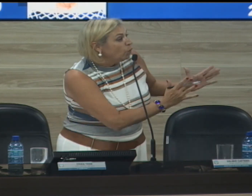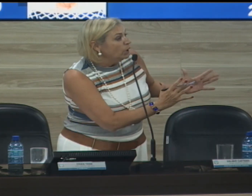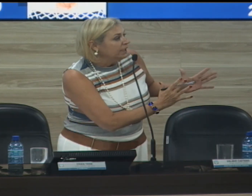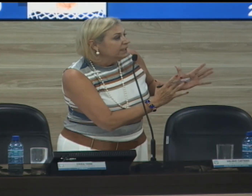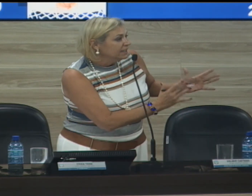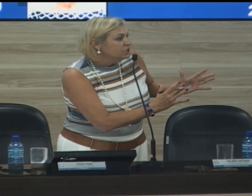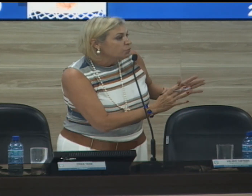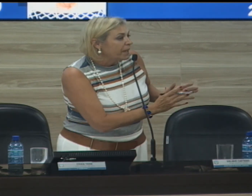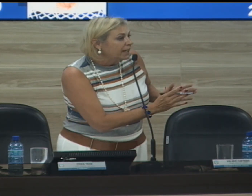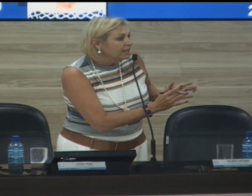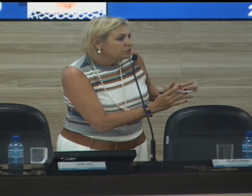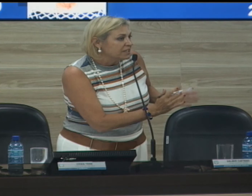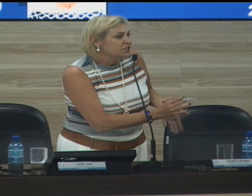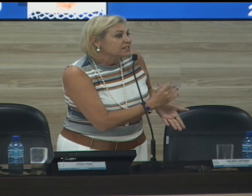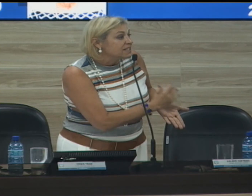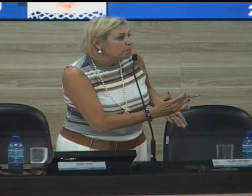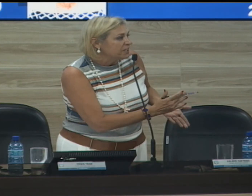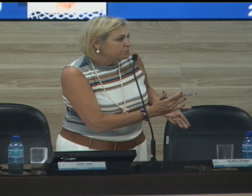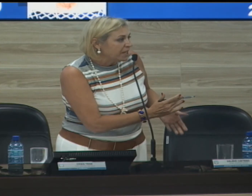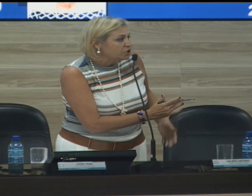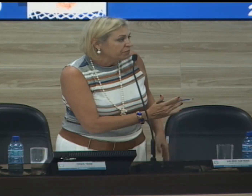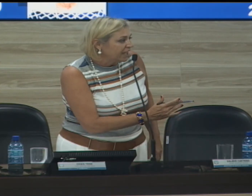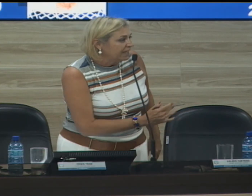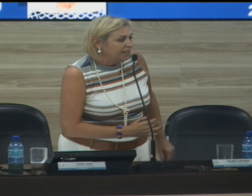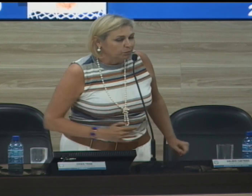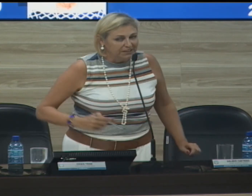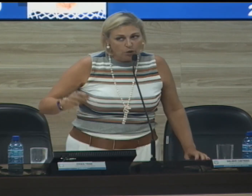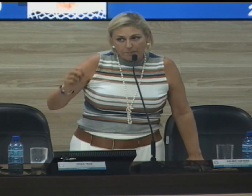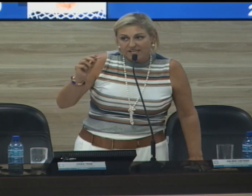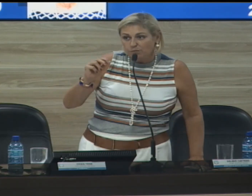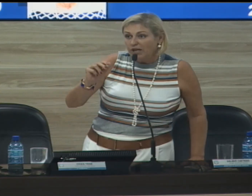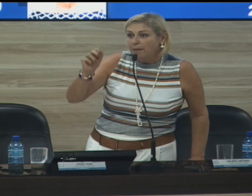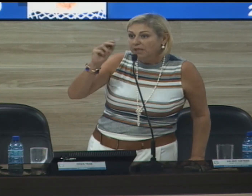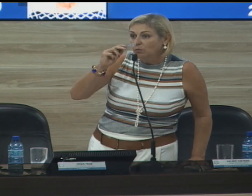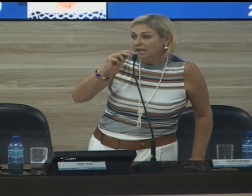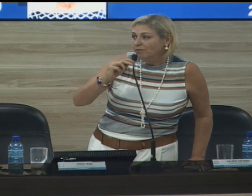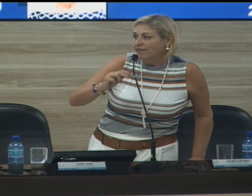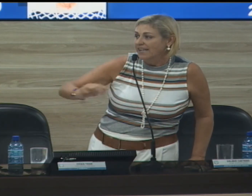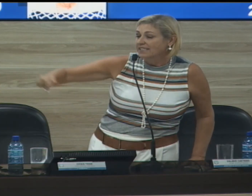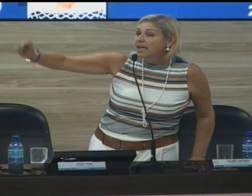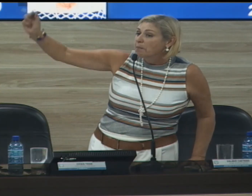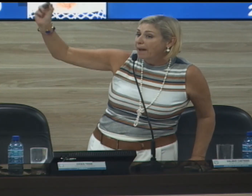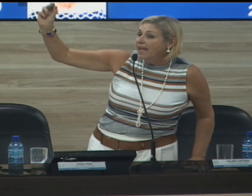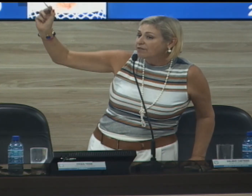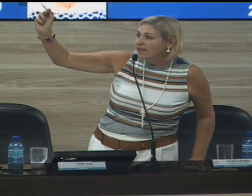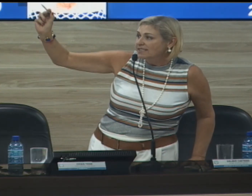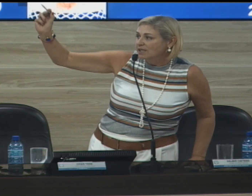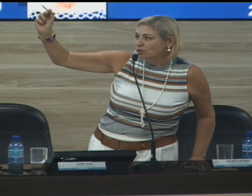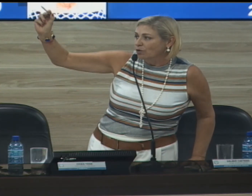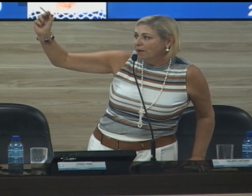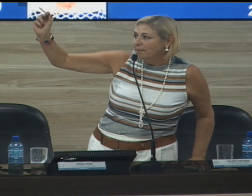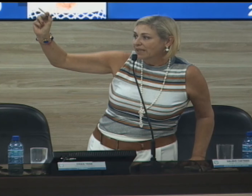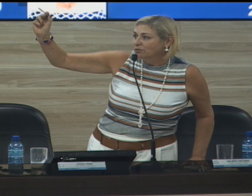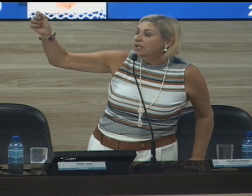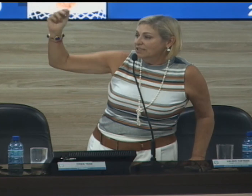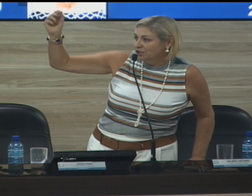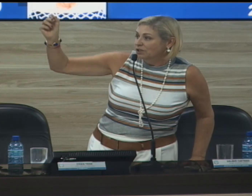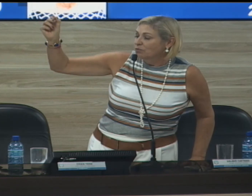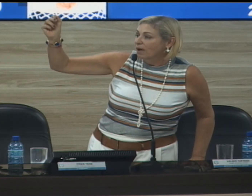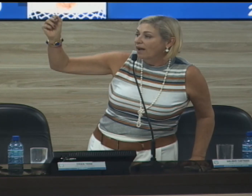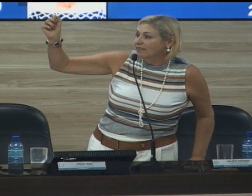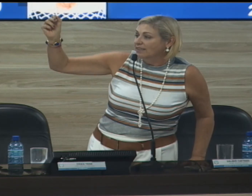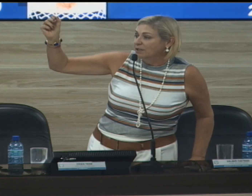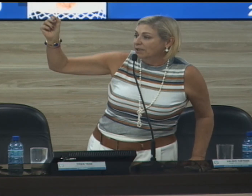regule isso para que não seja simplesmente um decreto então o mesmo caminho que faz para fazer o tombamento